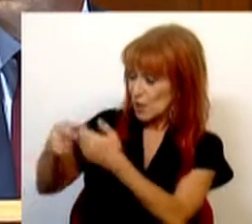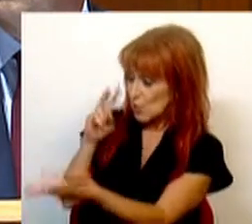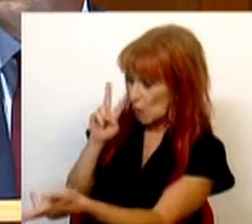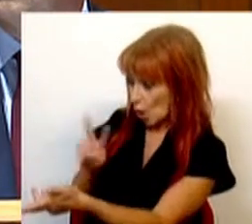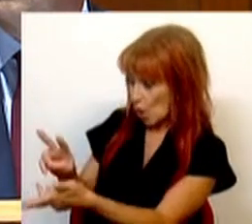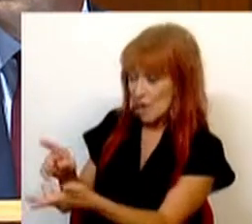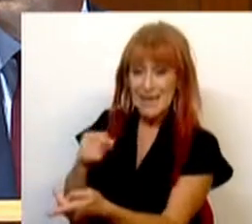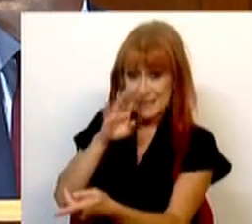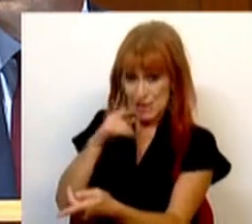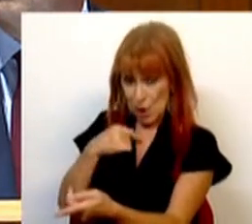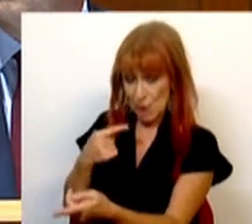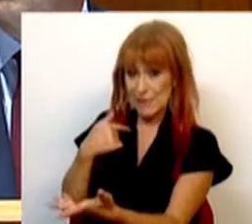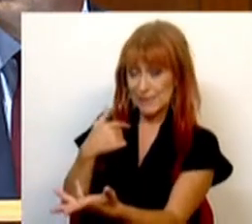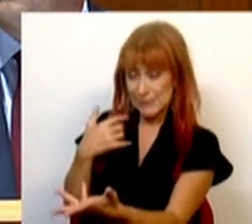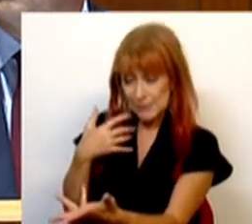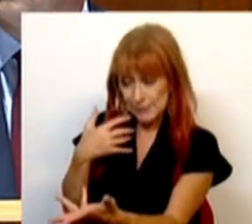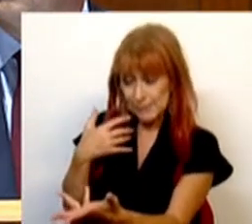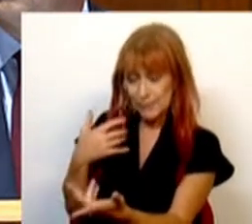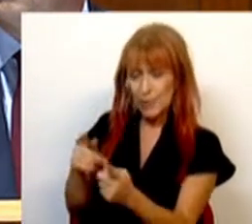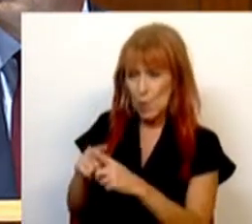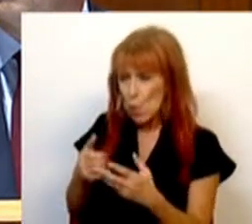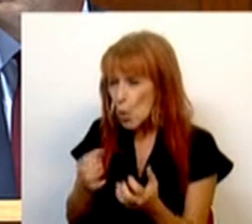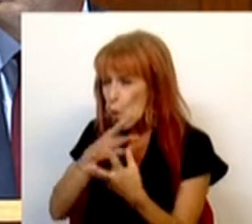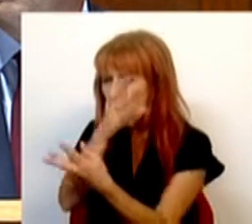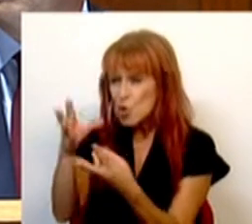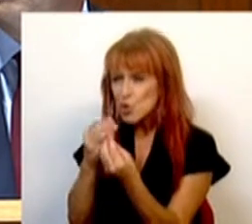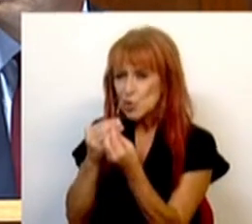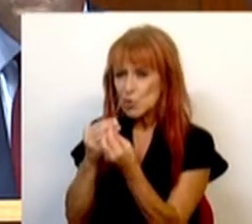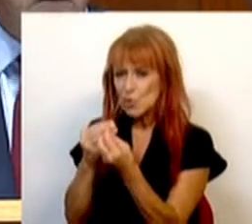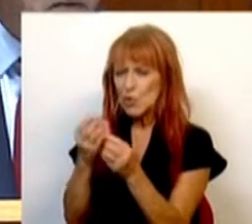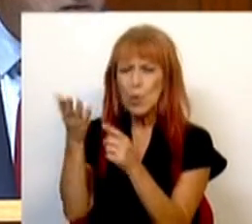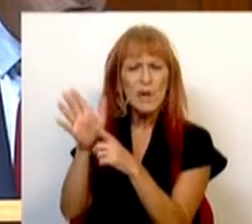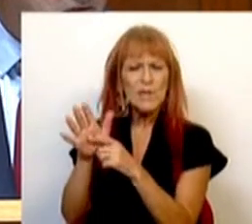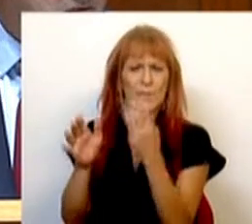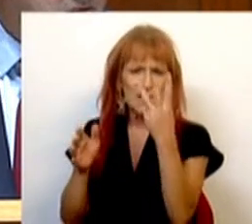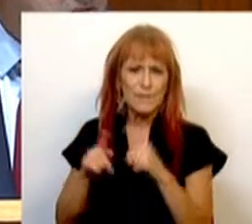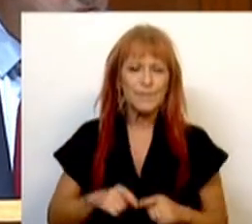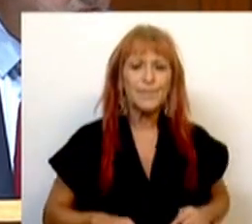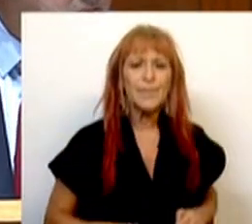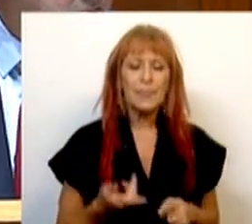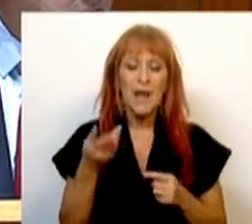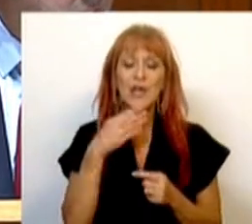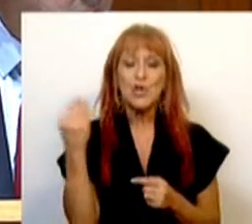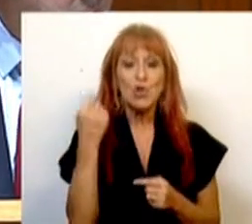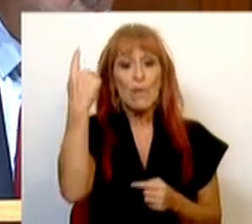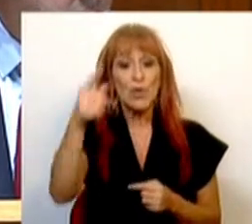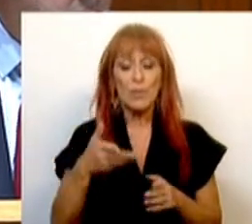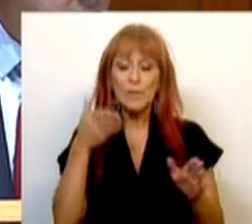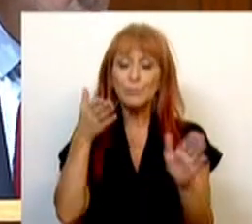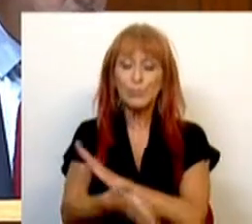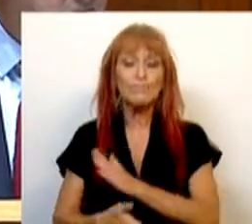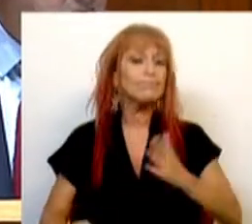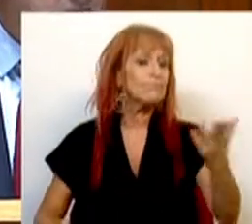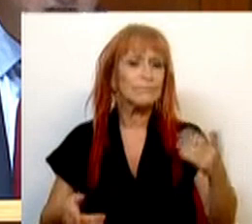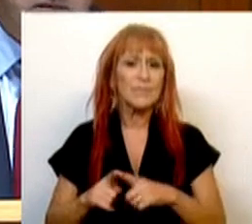que se nós atentarmos o conjunto de, dou-lhe exemplo de três medidas, um jovem que tenha entrado